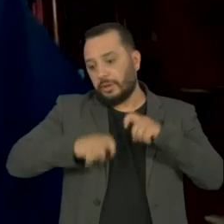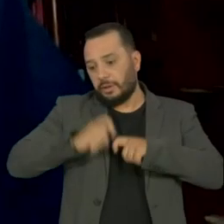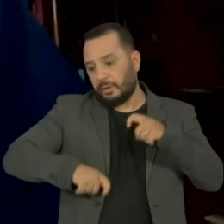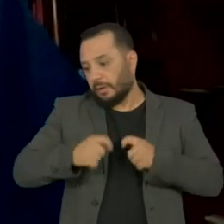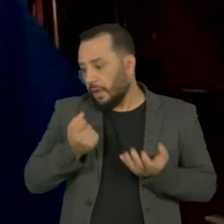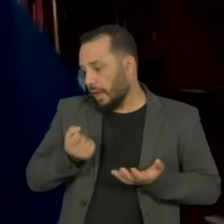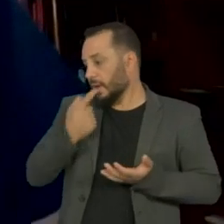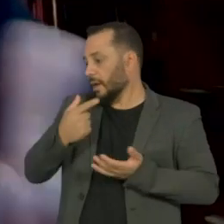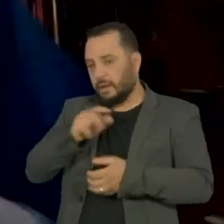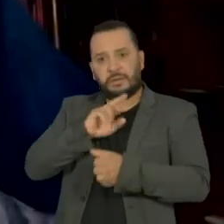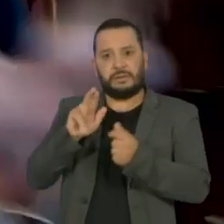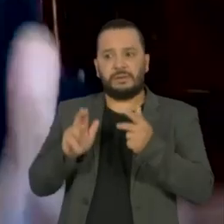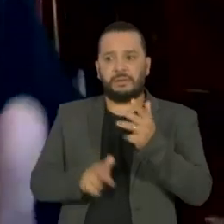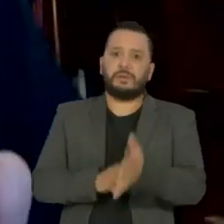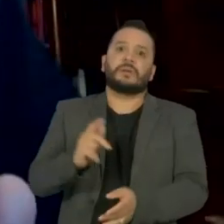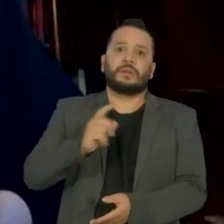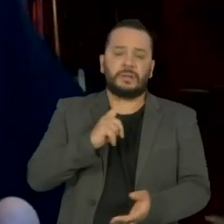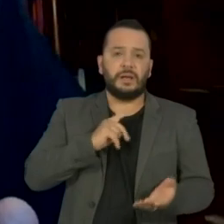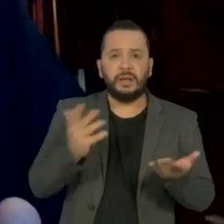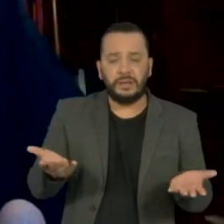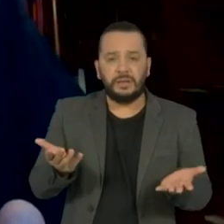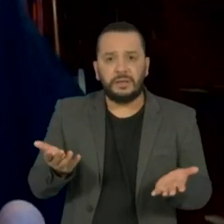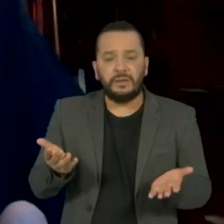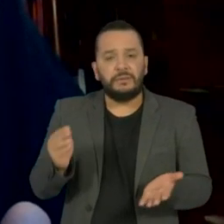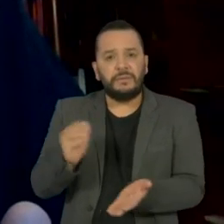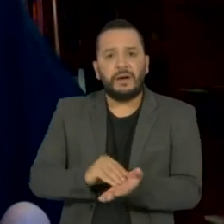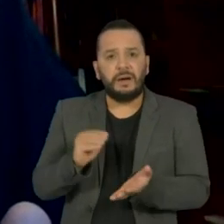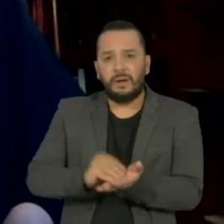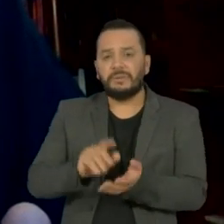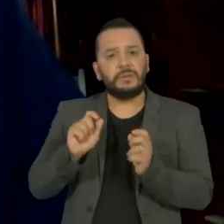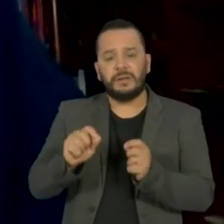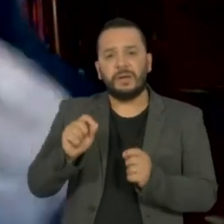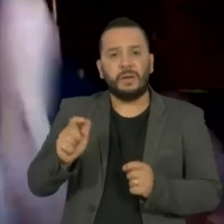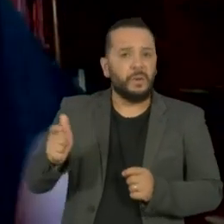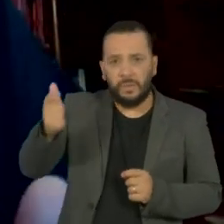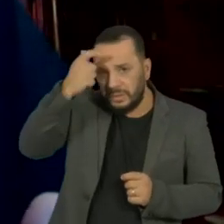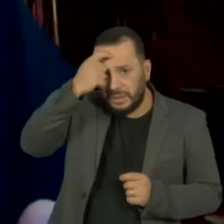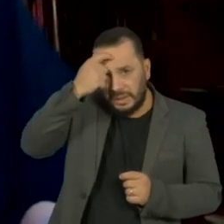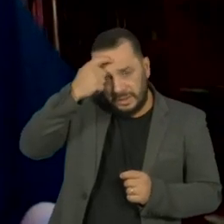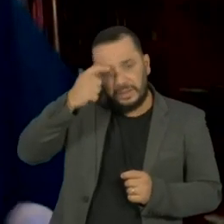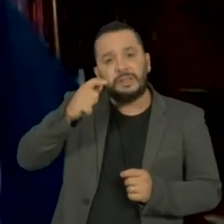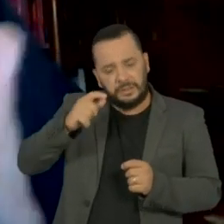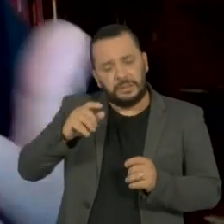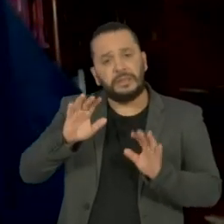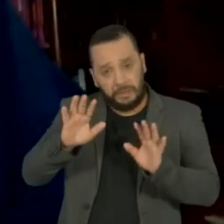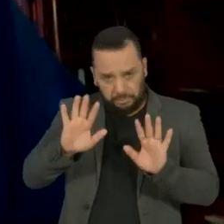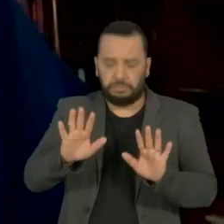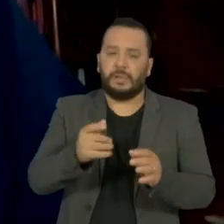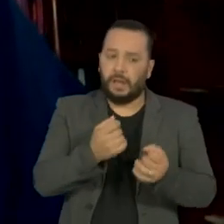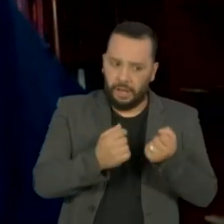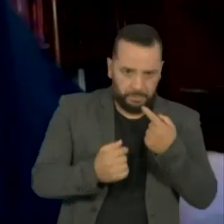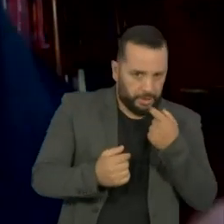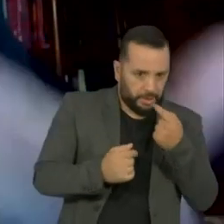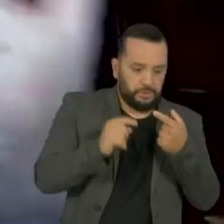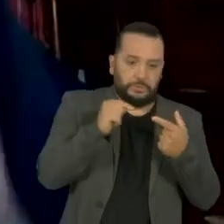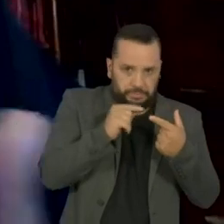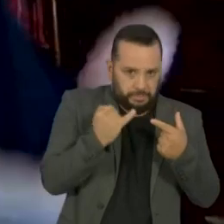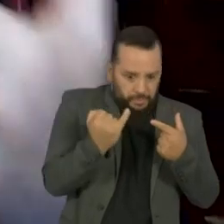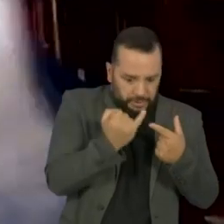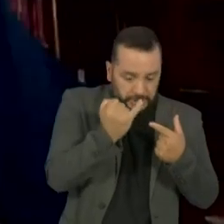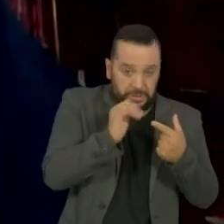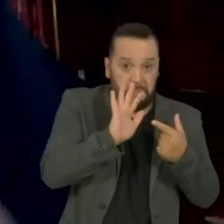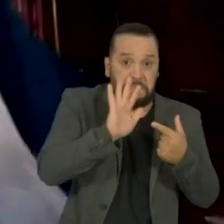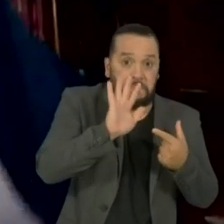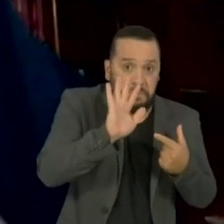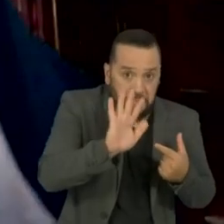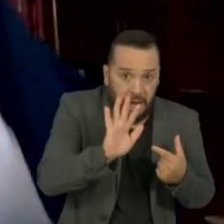e um esquecimento de que tudo isso é muito importante, isso ajuda a gente se estiver